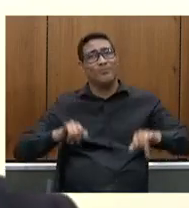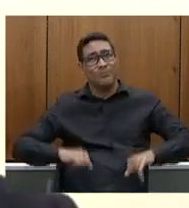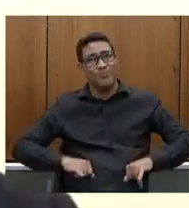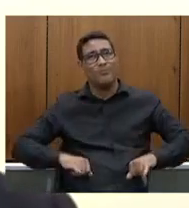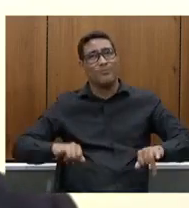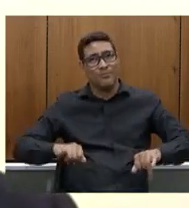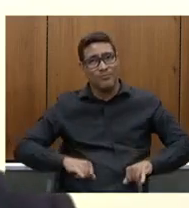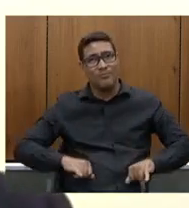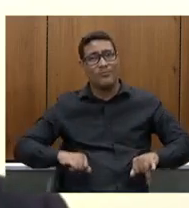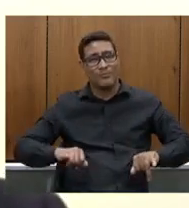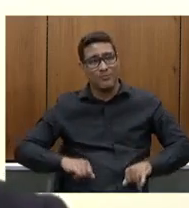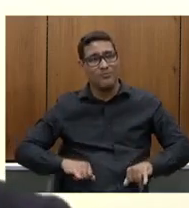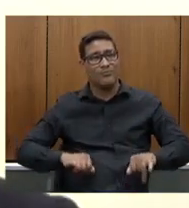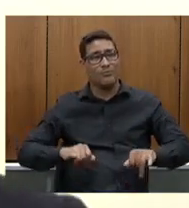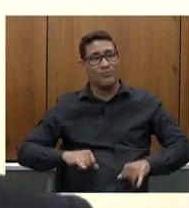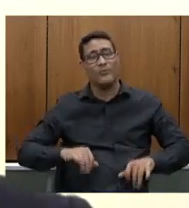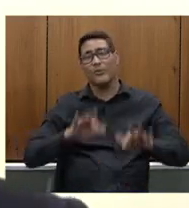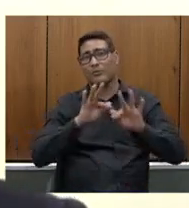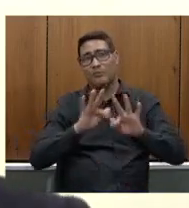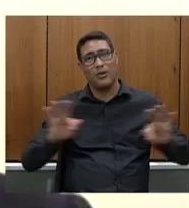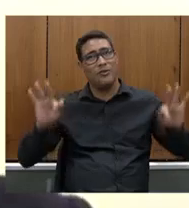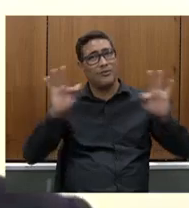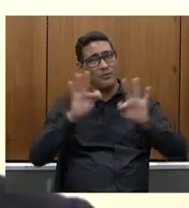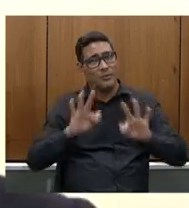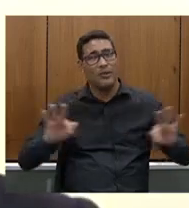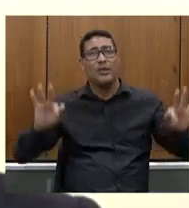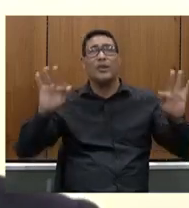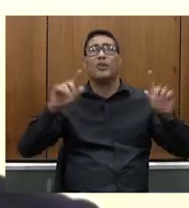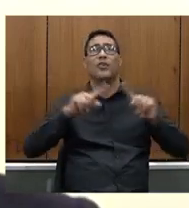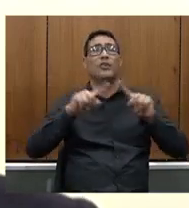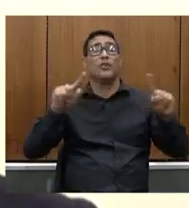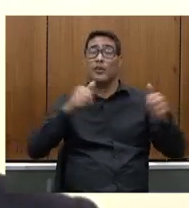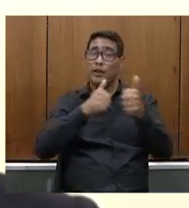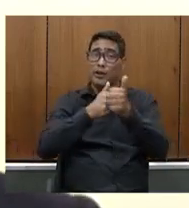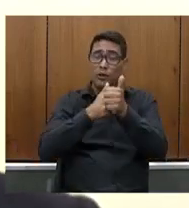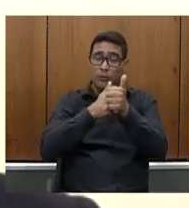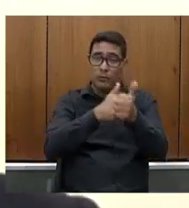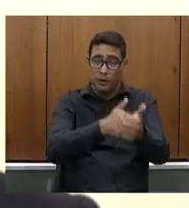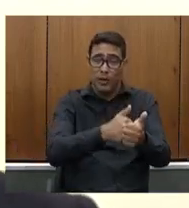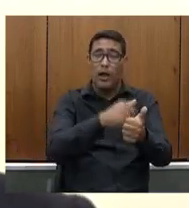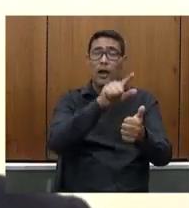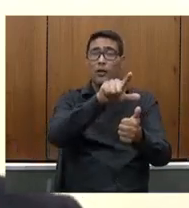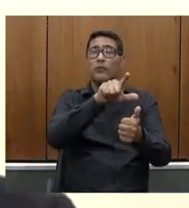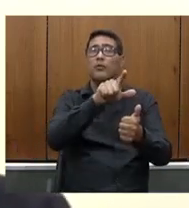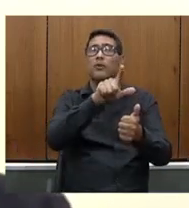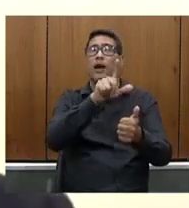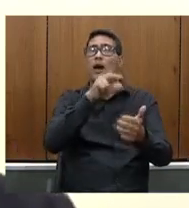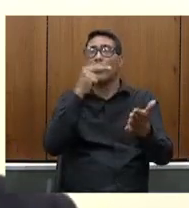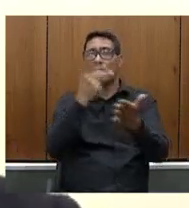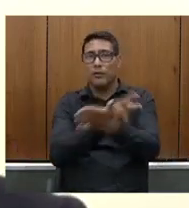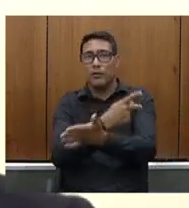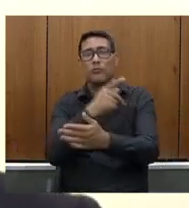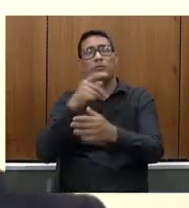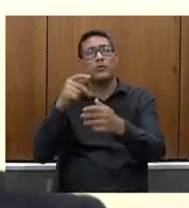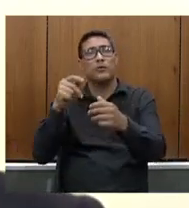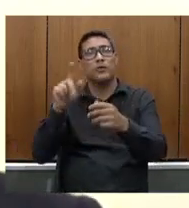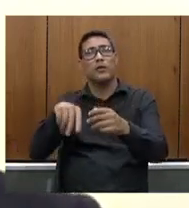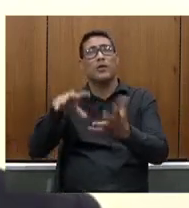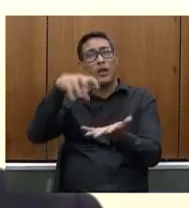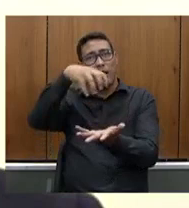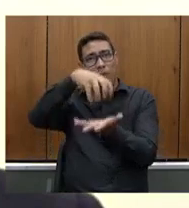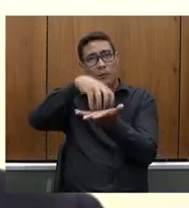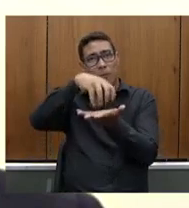penoso e muito doloroso e eu tenho acompanhado de muito perto a questão da instalação do polo